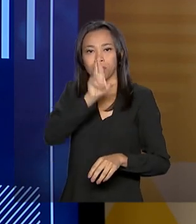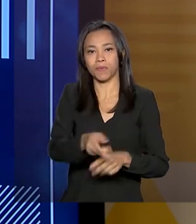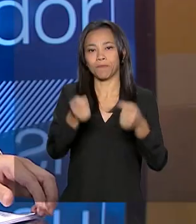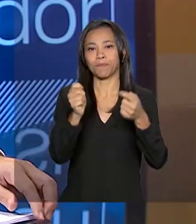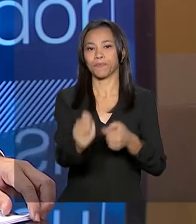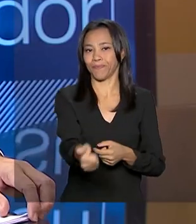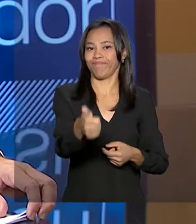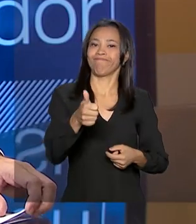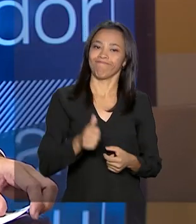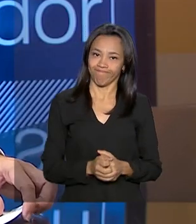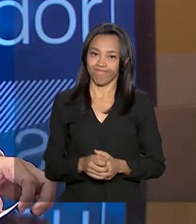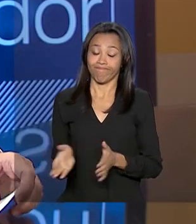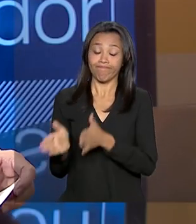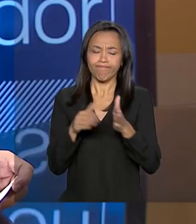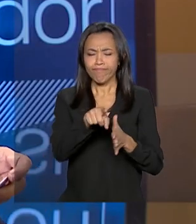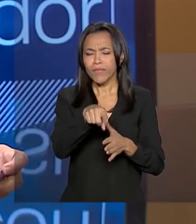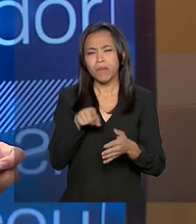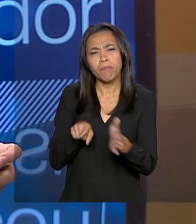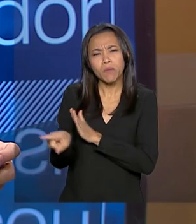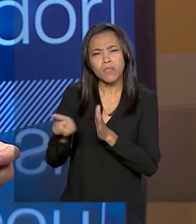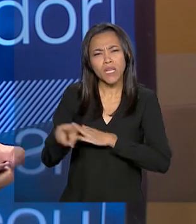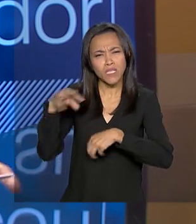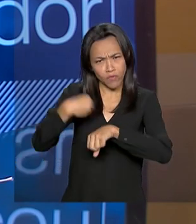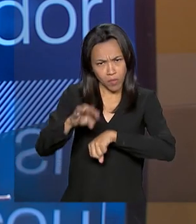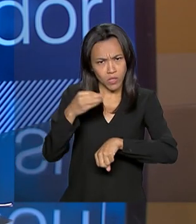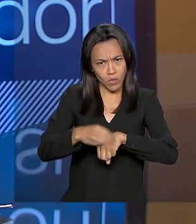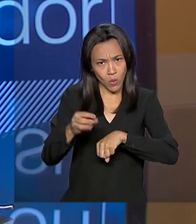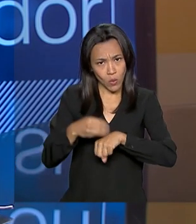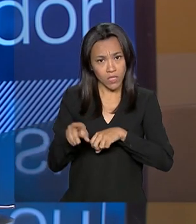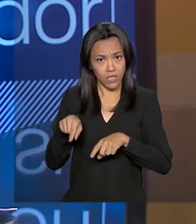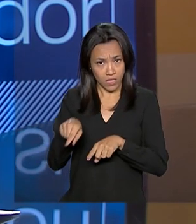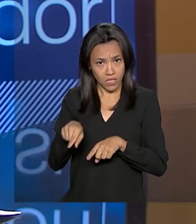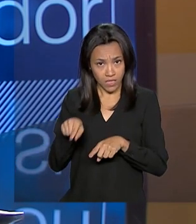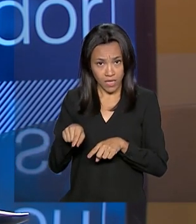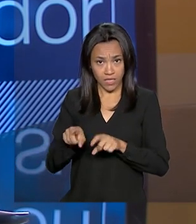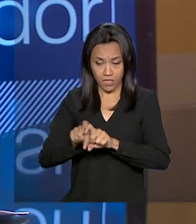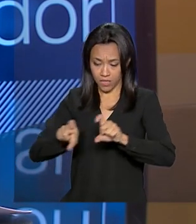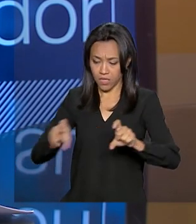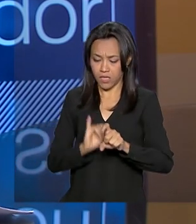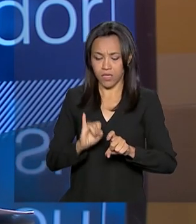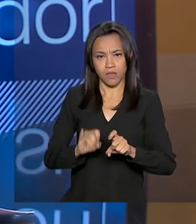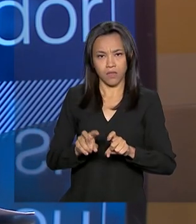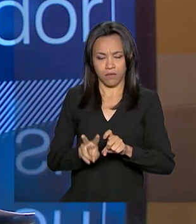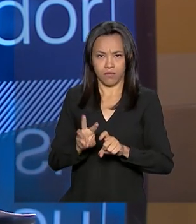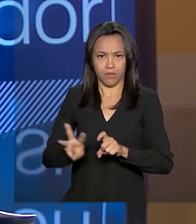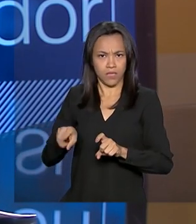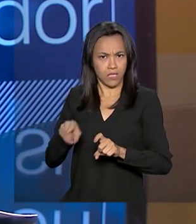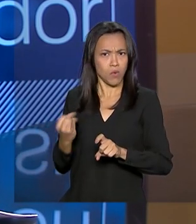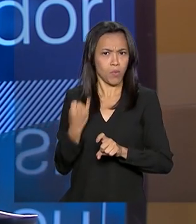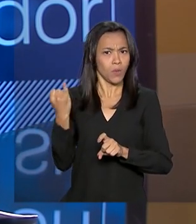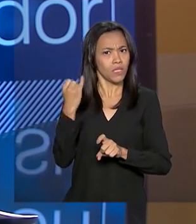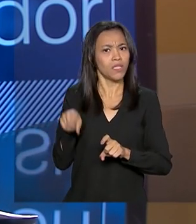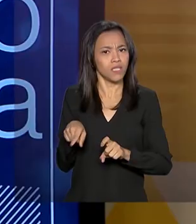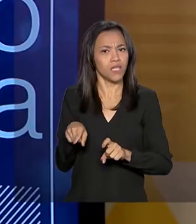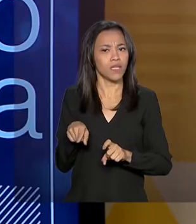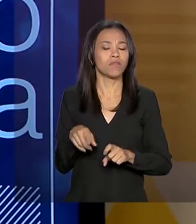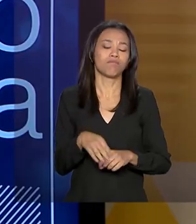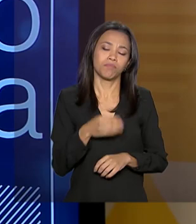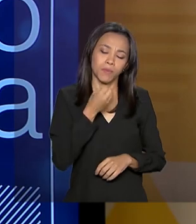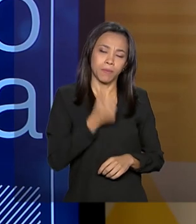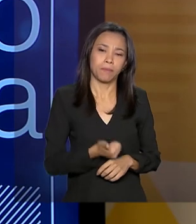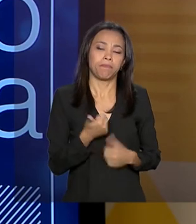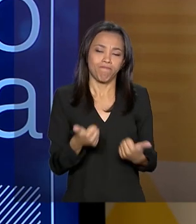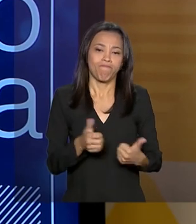E os próprios dados da plataforma consumidor.gov.br são dados relevantes? Muito bem. Se a gente